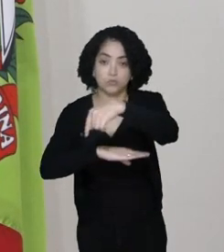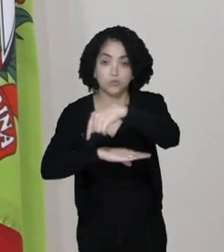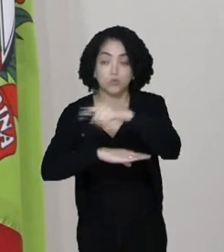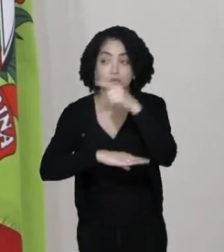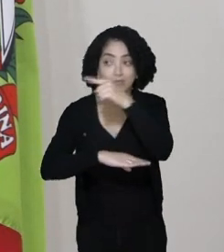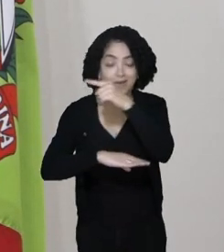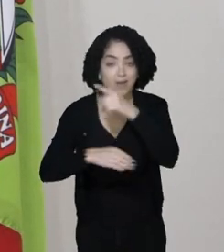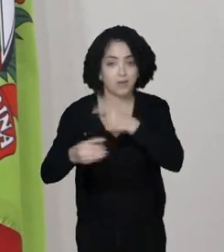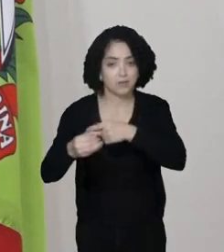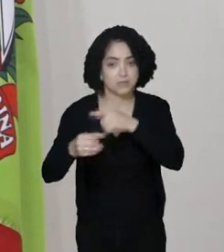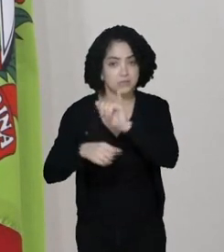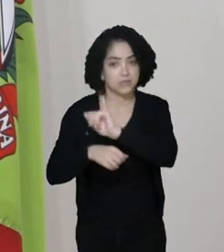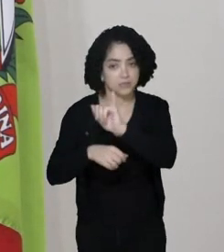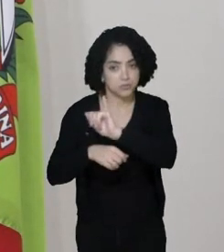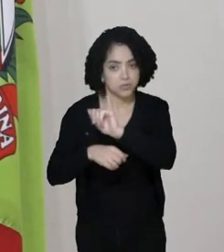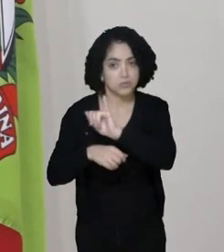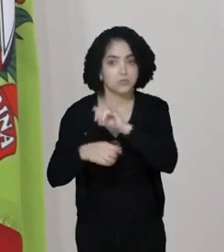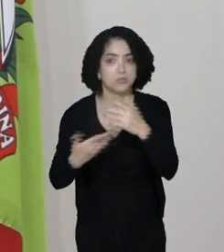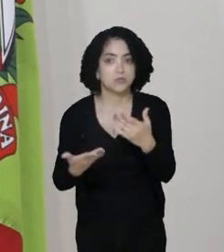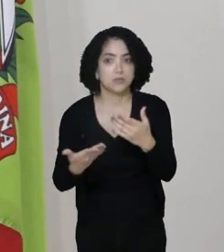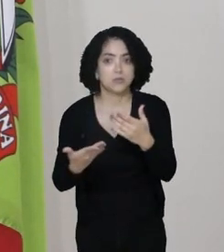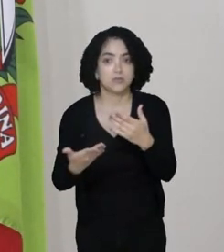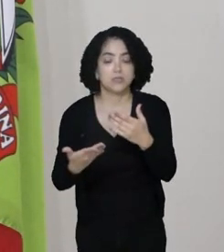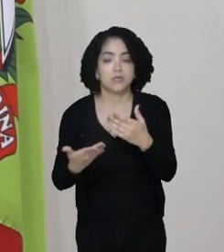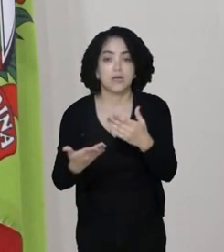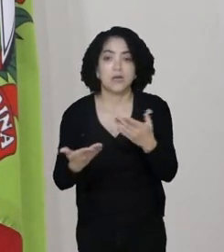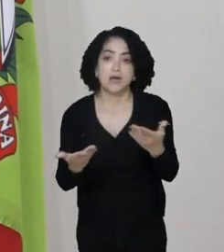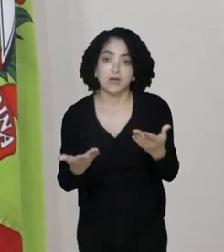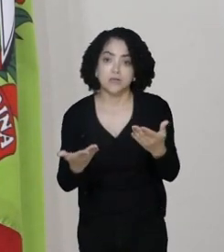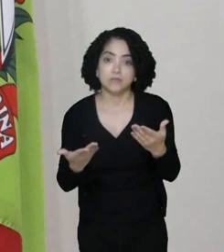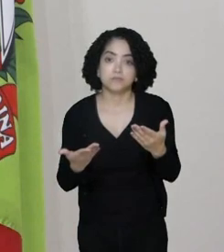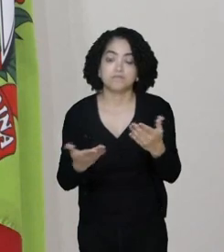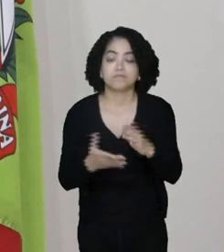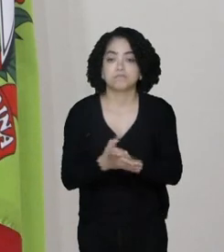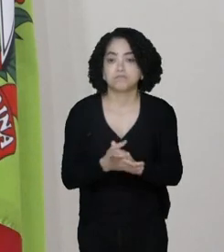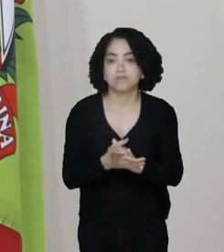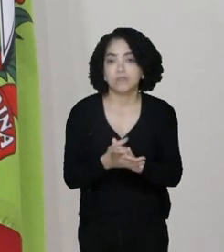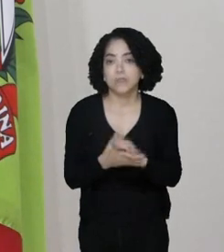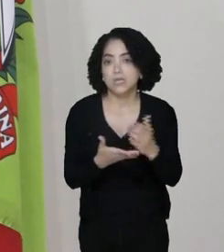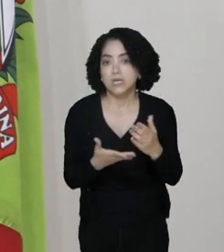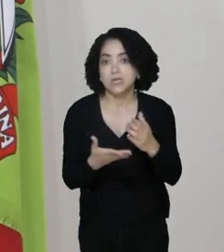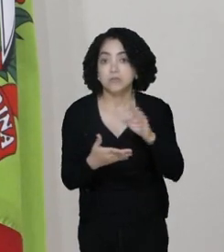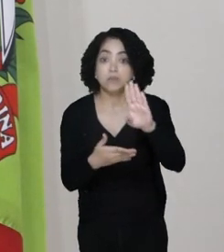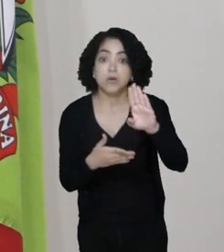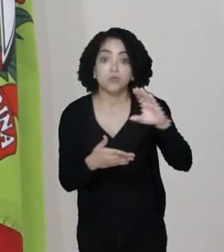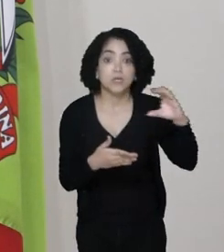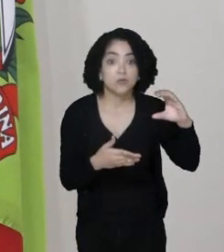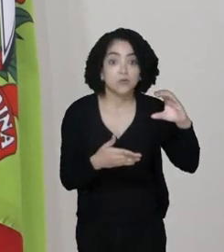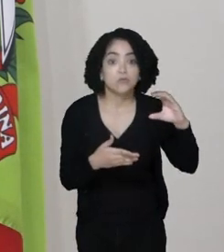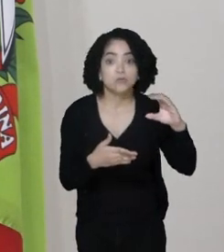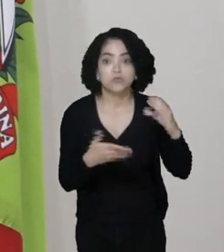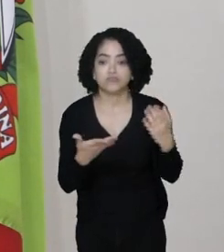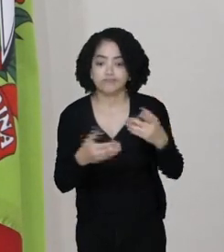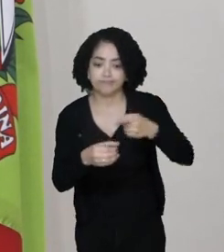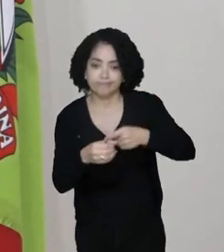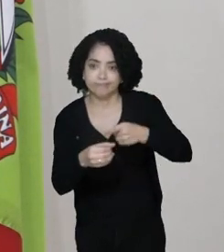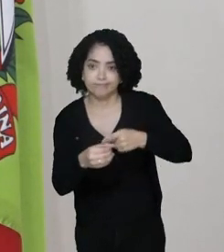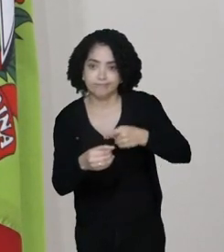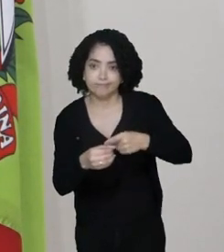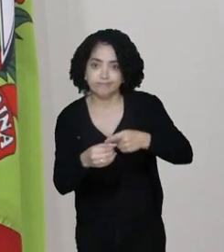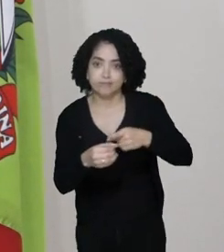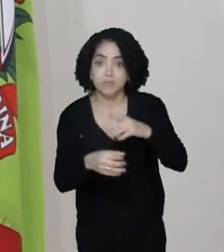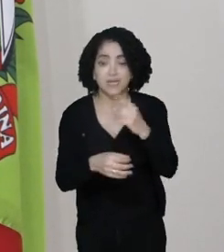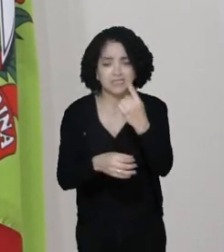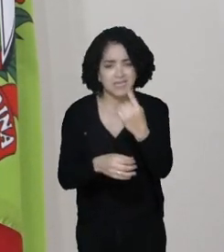que é uma obra essencial. Nós estamos parando uma hora entre Baonair e Pissarras e Baonair e Camboriú para poder chegar na capital. Será que esse um